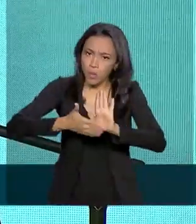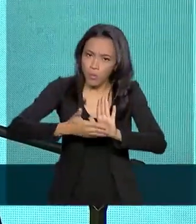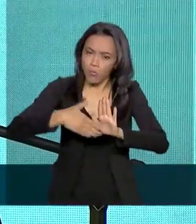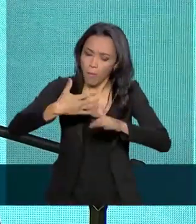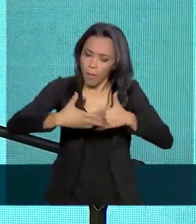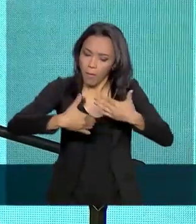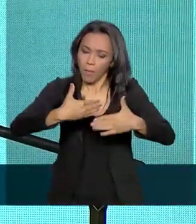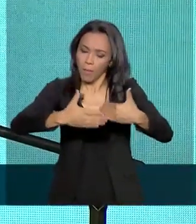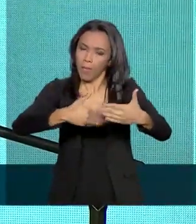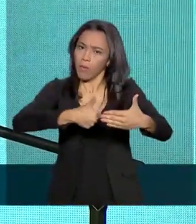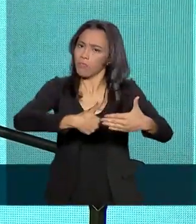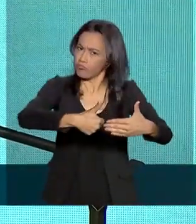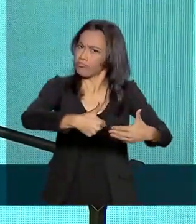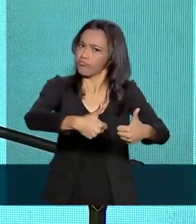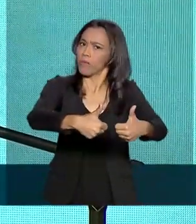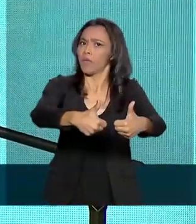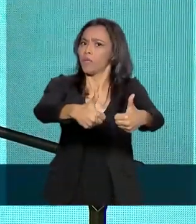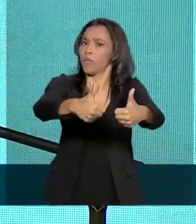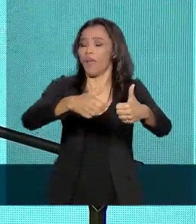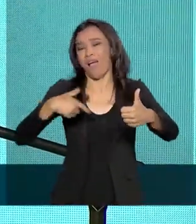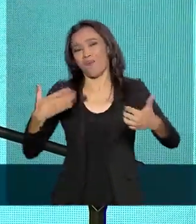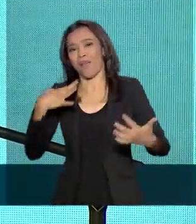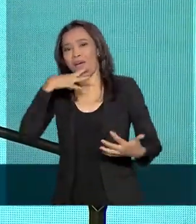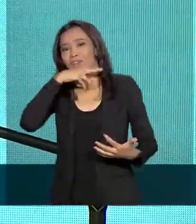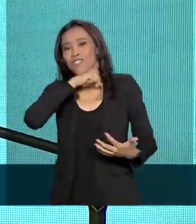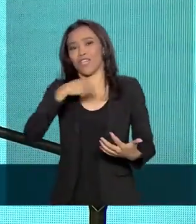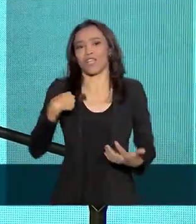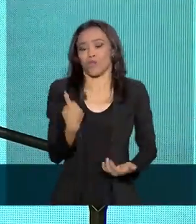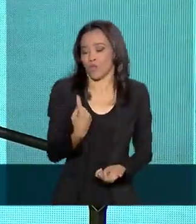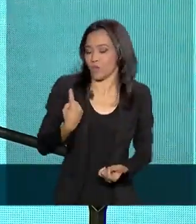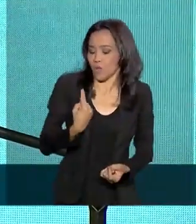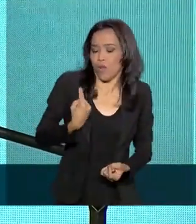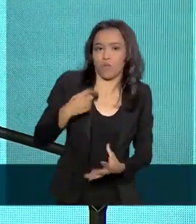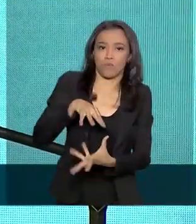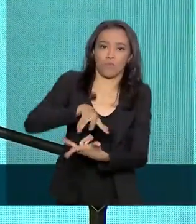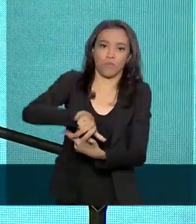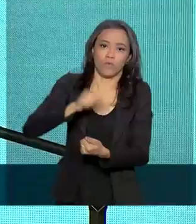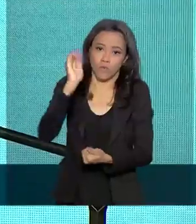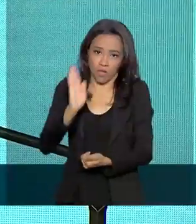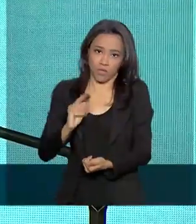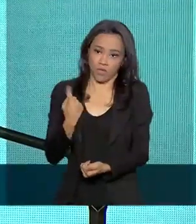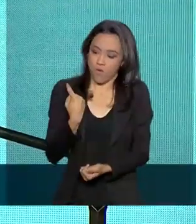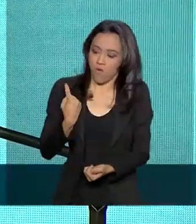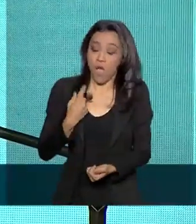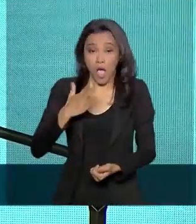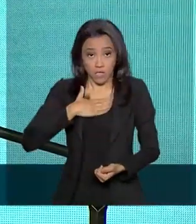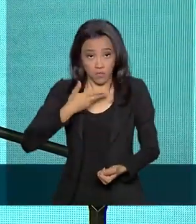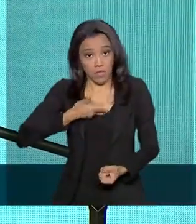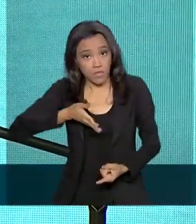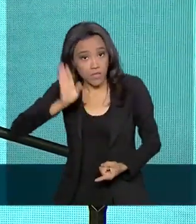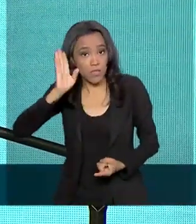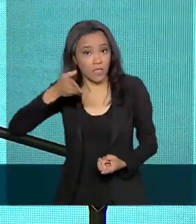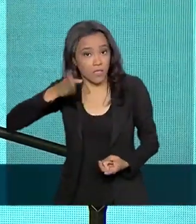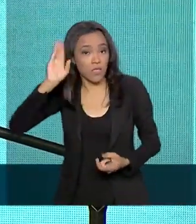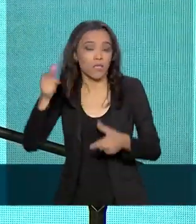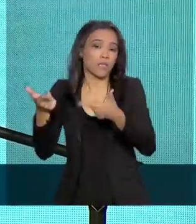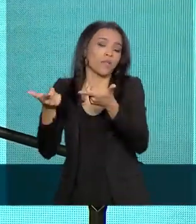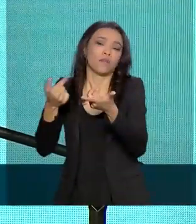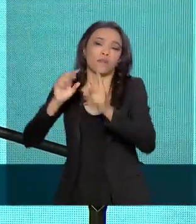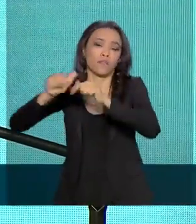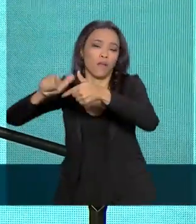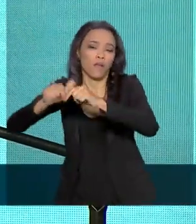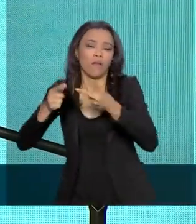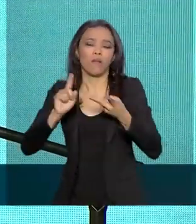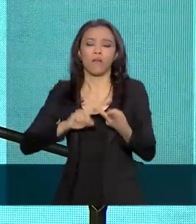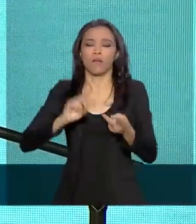questões. Agora, não podemos achar que estamos isolados no mundo. As minhas idas a Israel, ao Japão, Estados